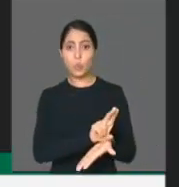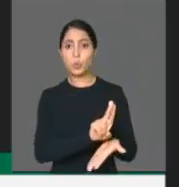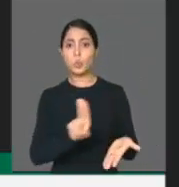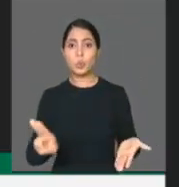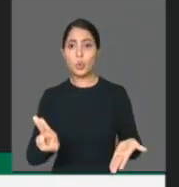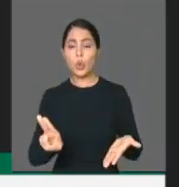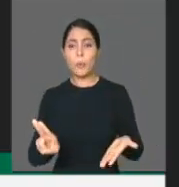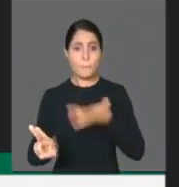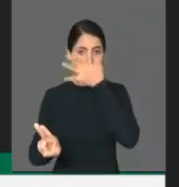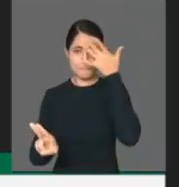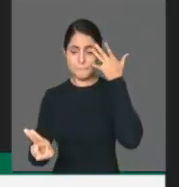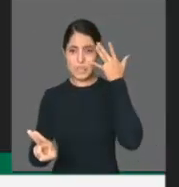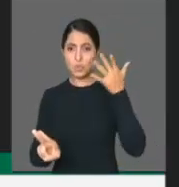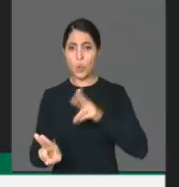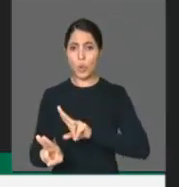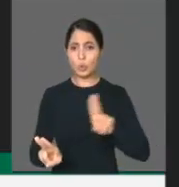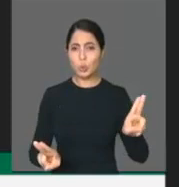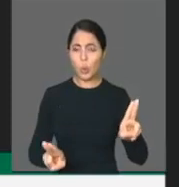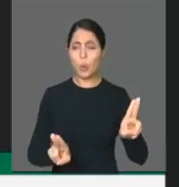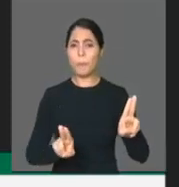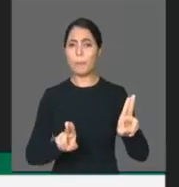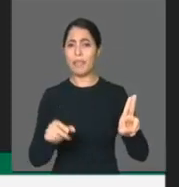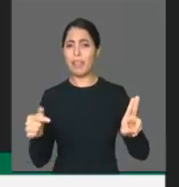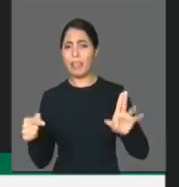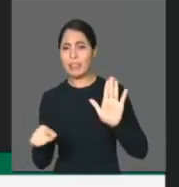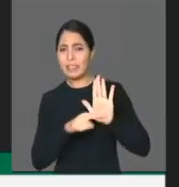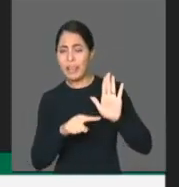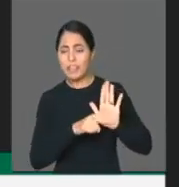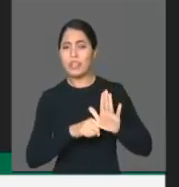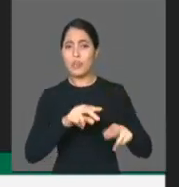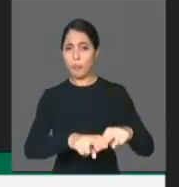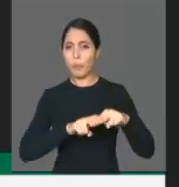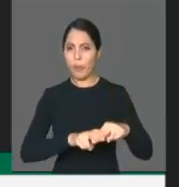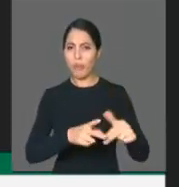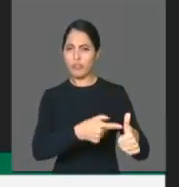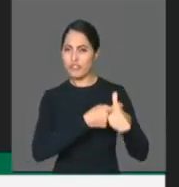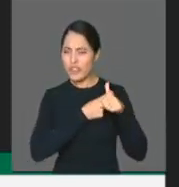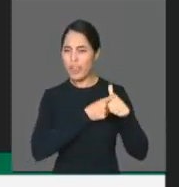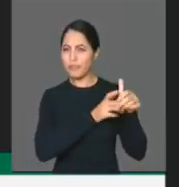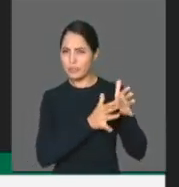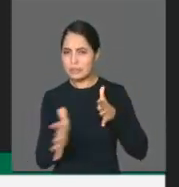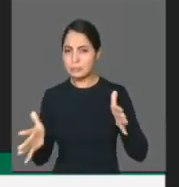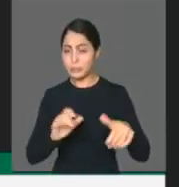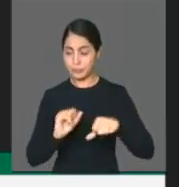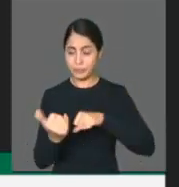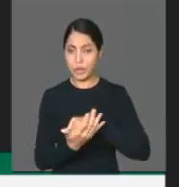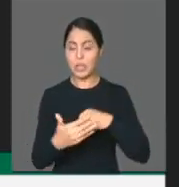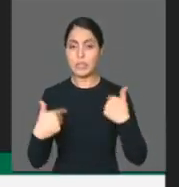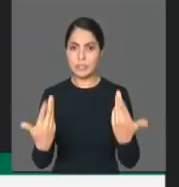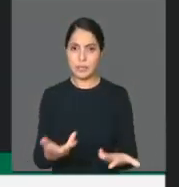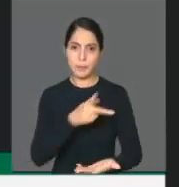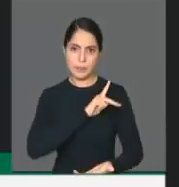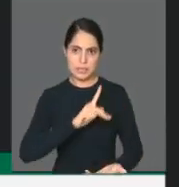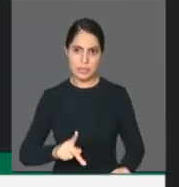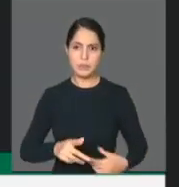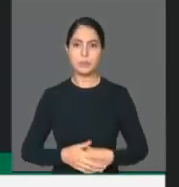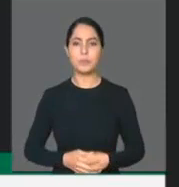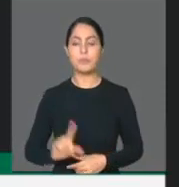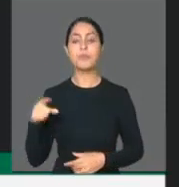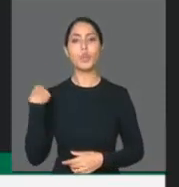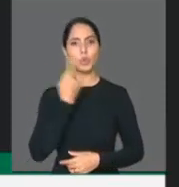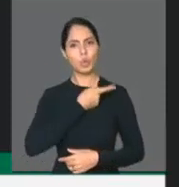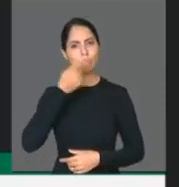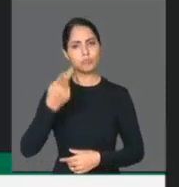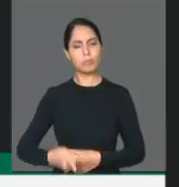do nome dos cidadãos brasileiros que estão em dívida, que ficarão em dívida nesse período, eu queria fazer uma ponderação aqui, presidente, que o pleito é um pleito